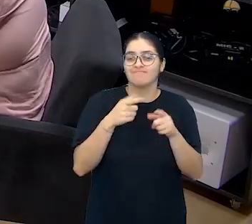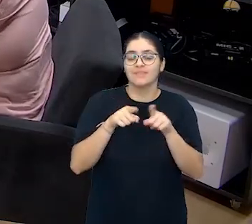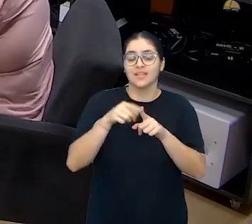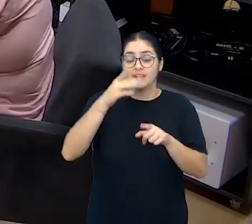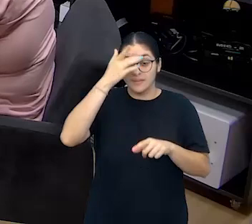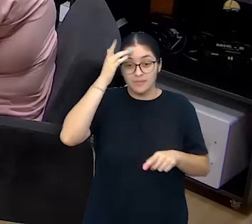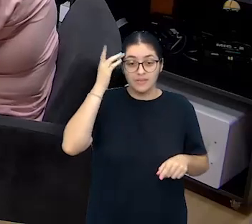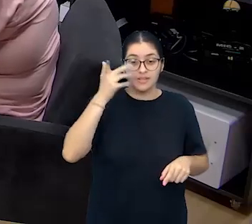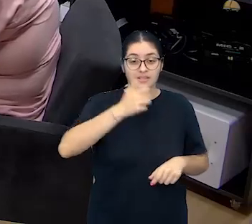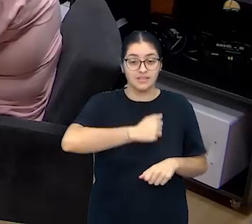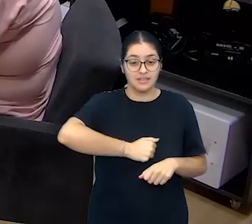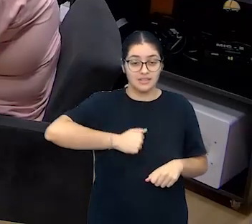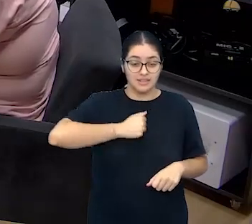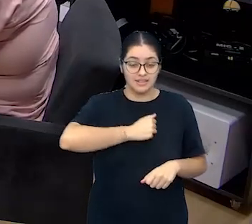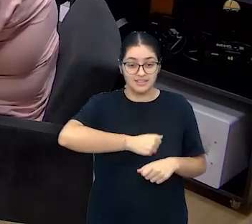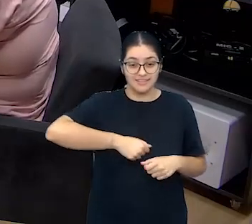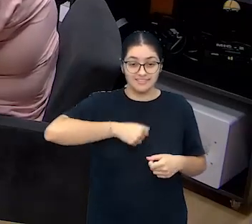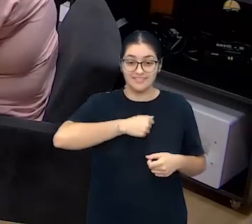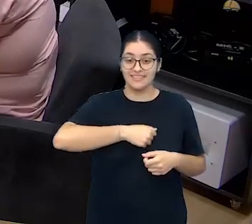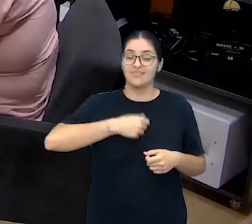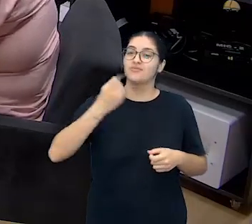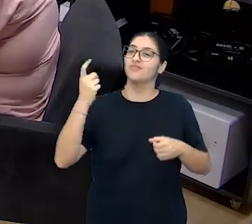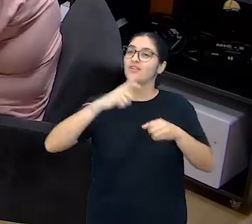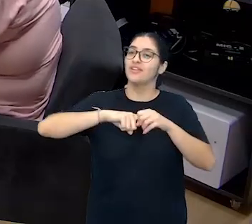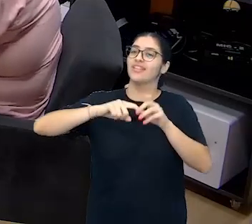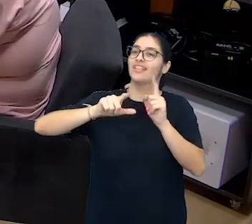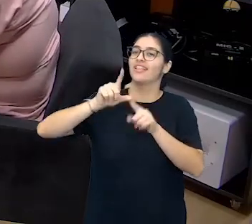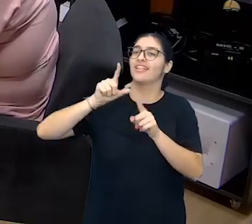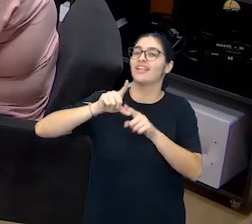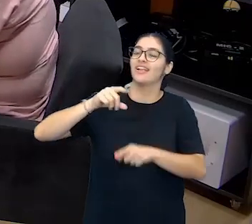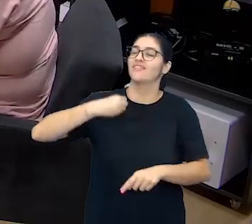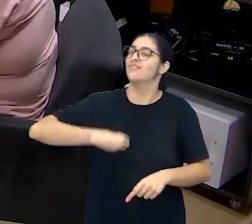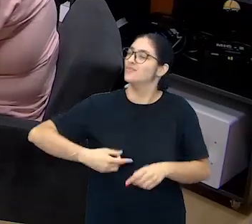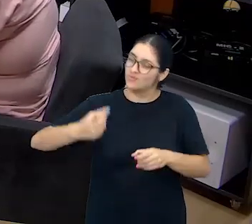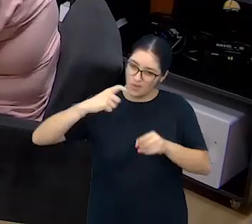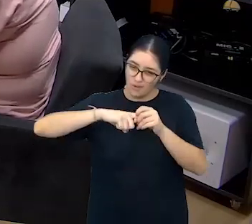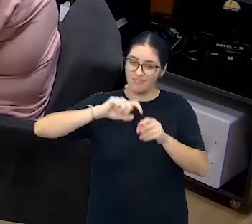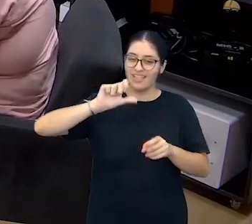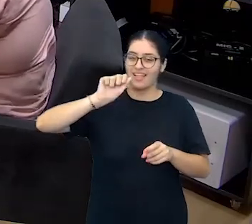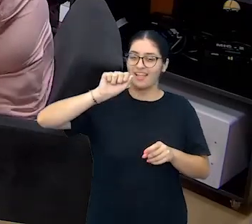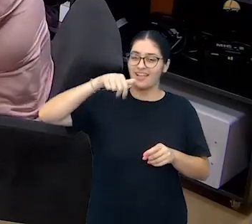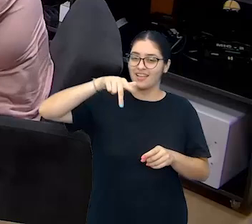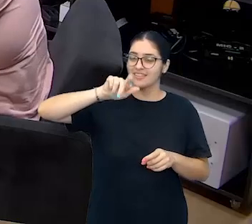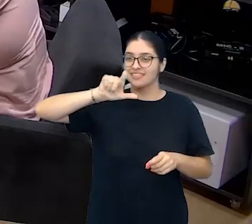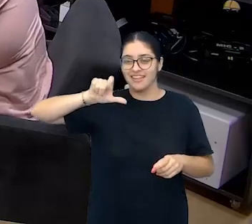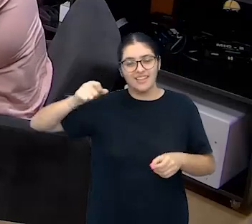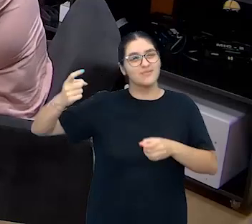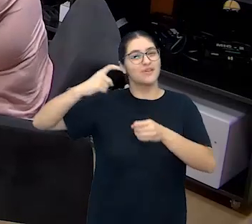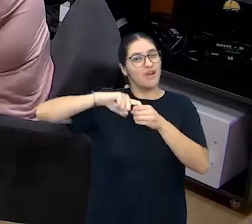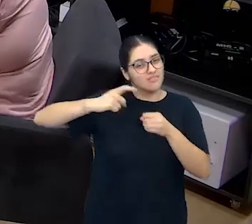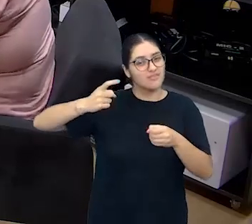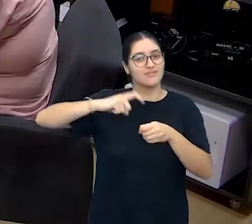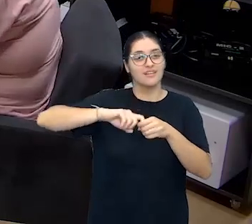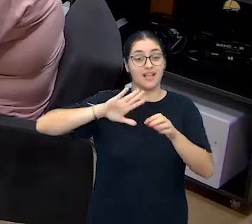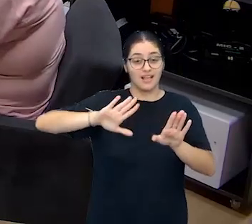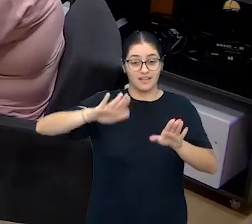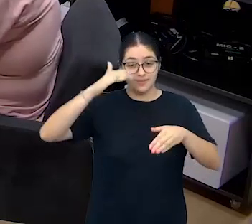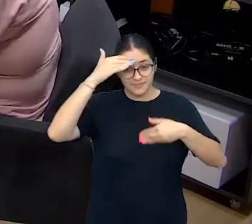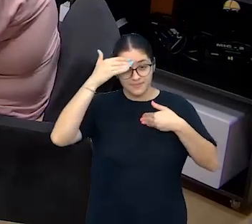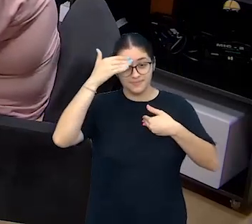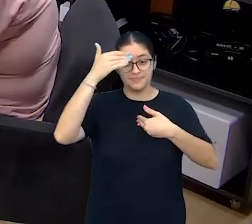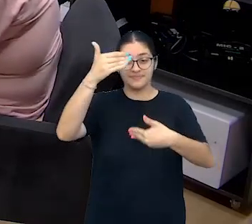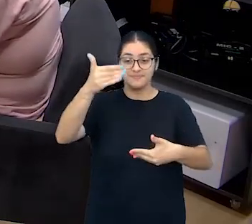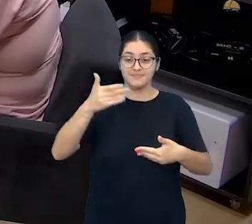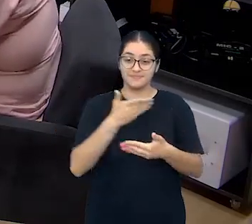também já com saudade do Letra e Vida, e volta Letra e Vida, e volta mais Angela, e vamos nessa. E a gente agradece muito a